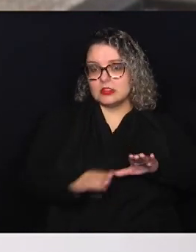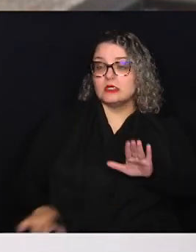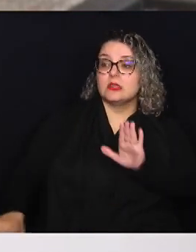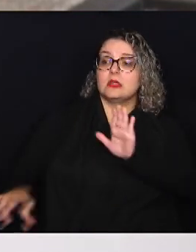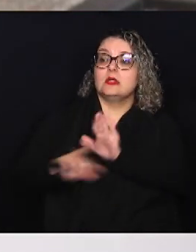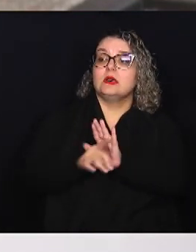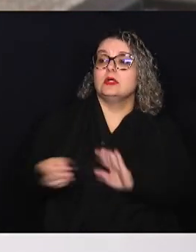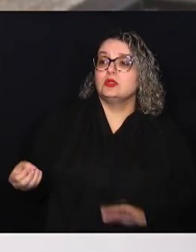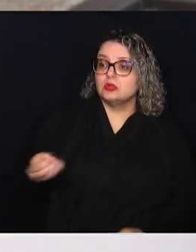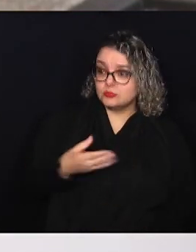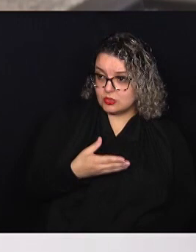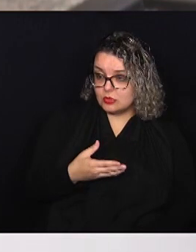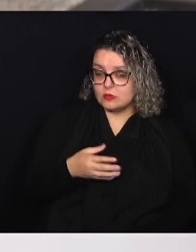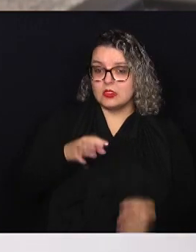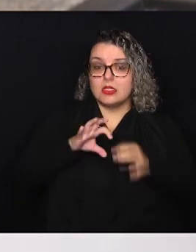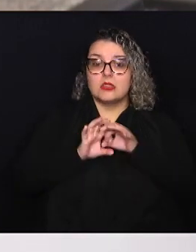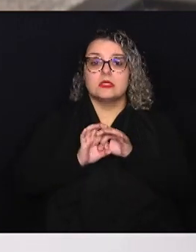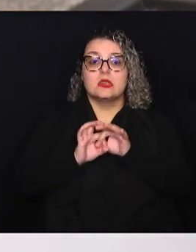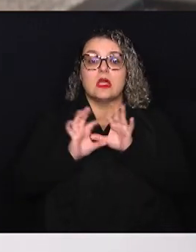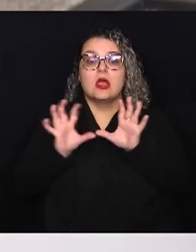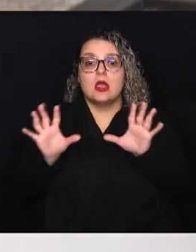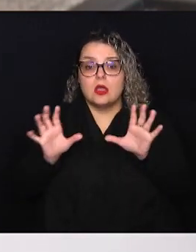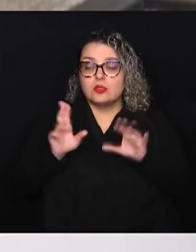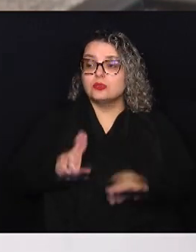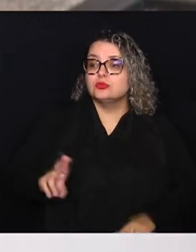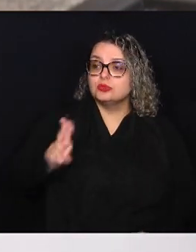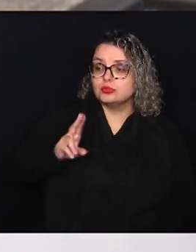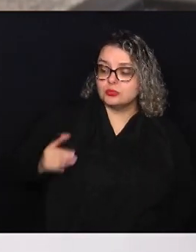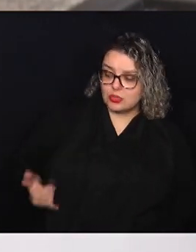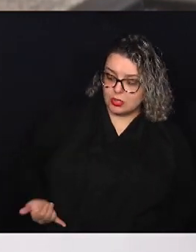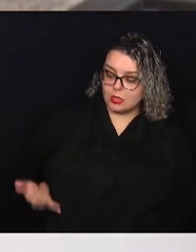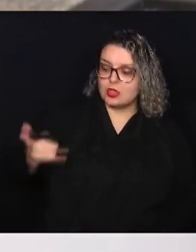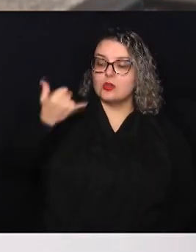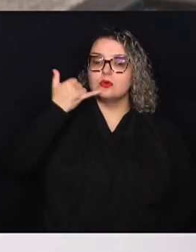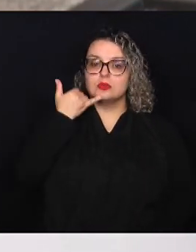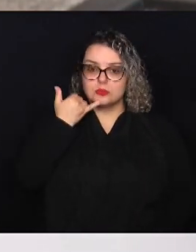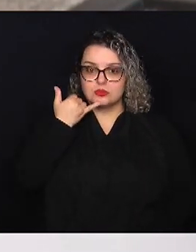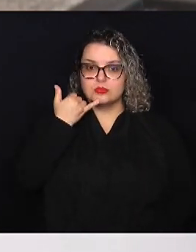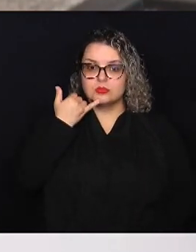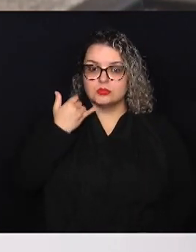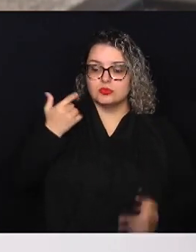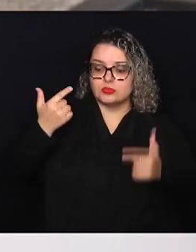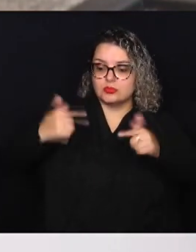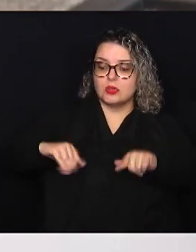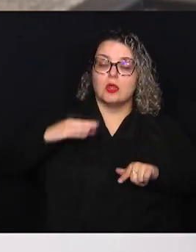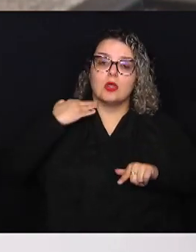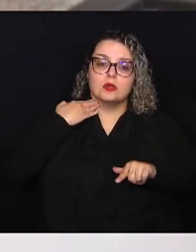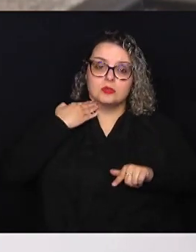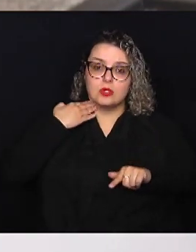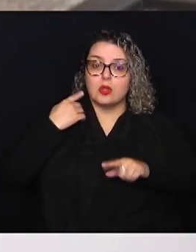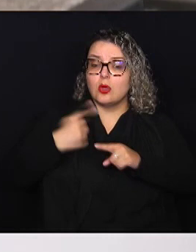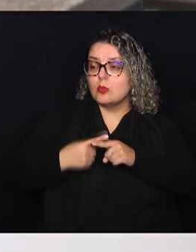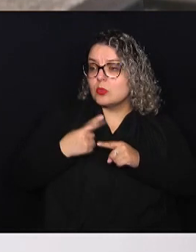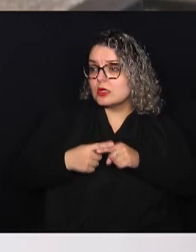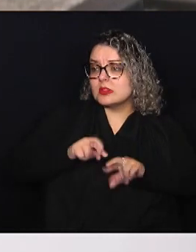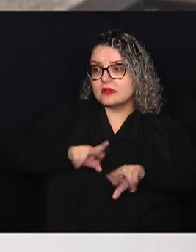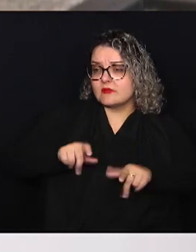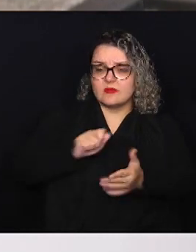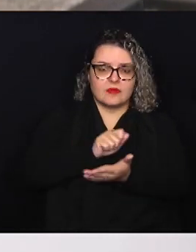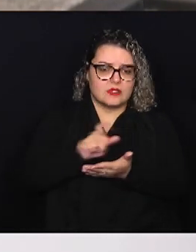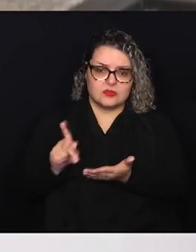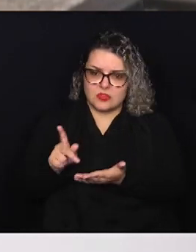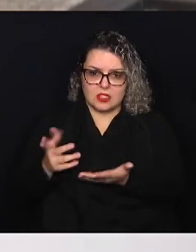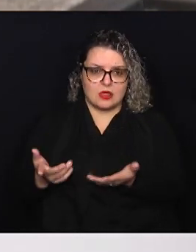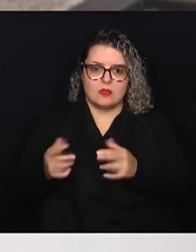lei que autoriza a utilização dos celulares nas agências bancárias, porque hoje existem muitos aplicativos,